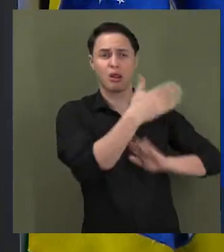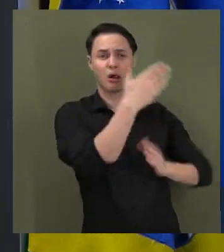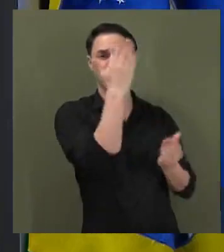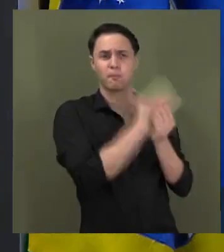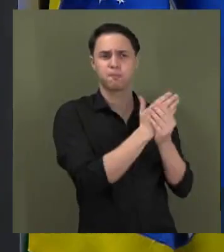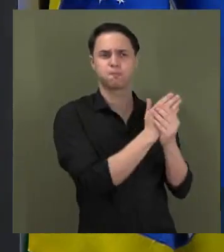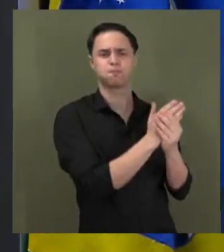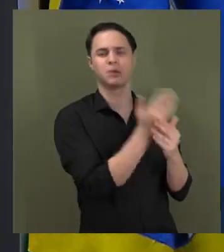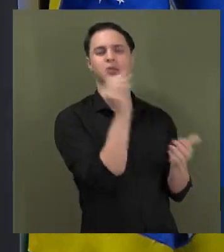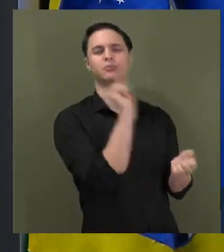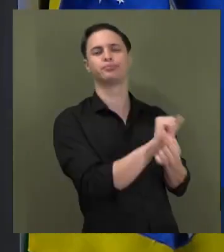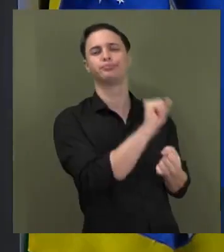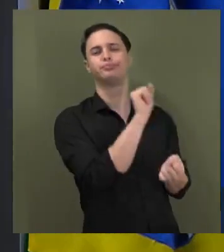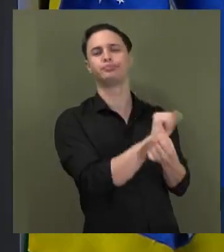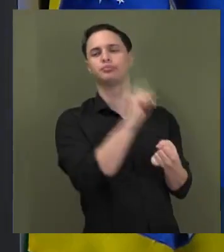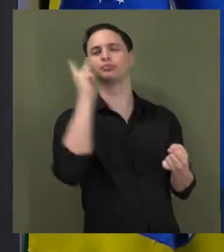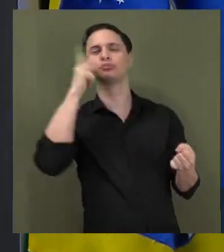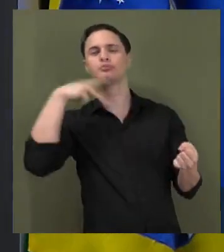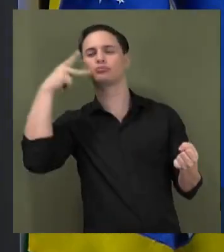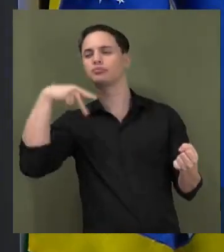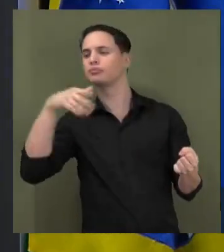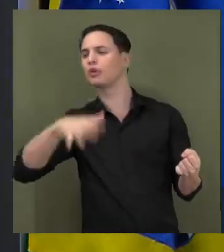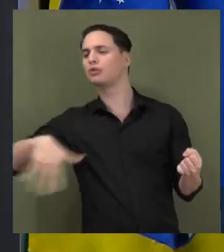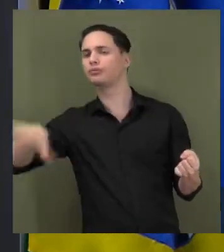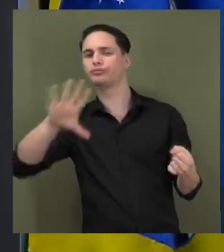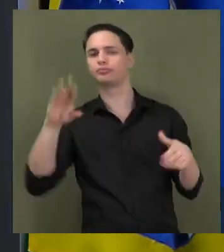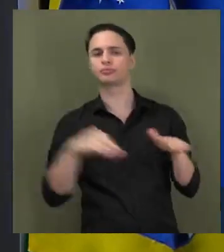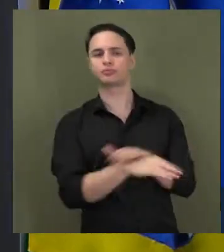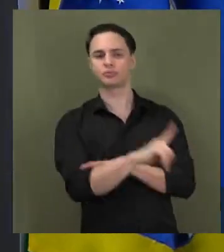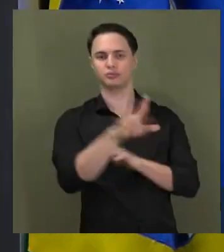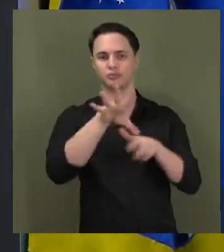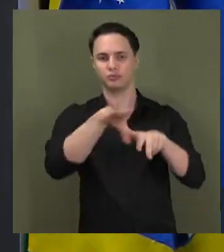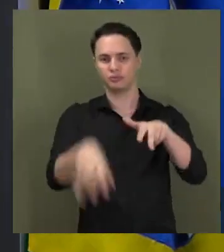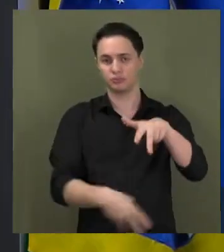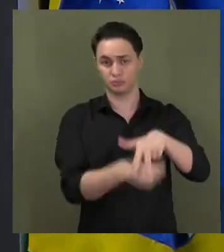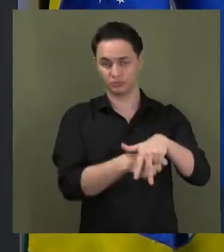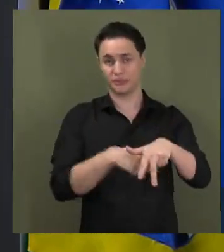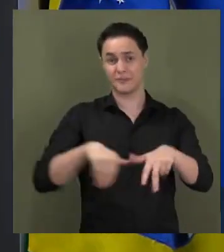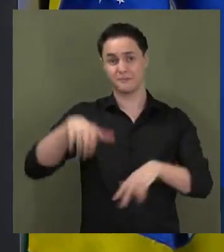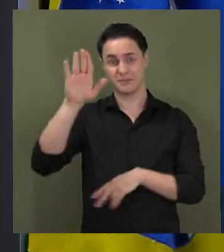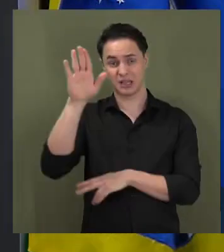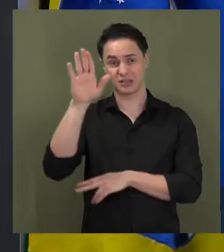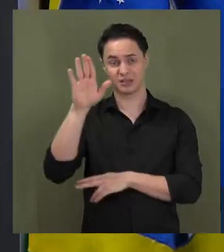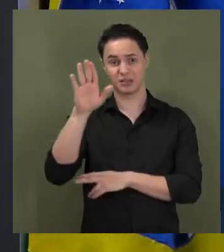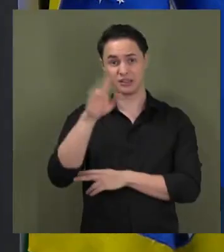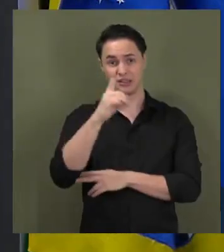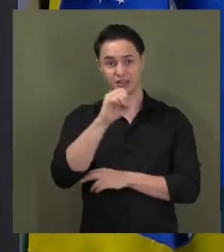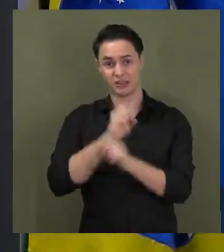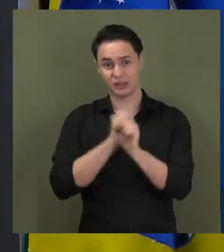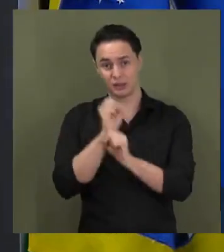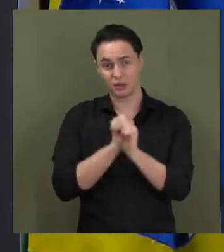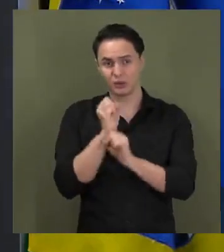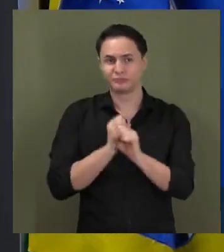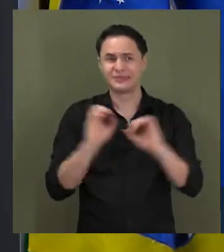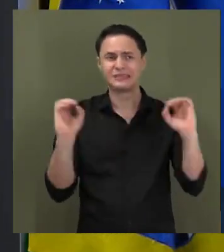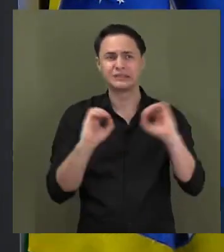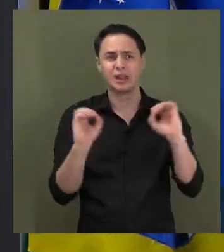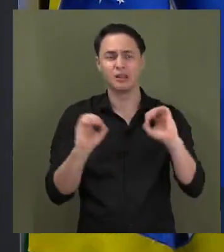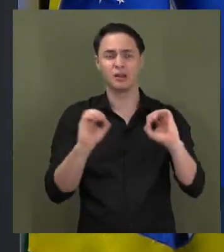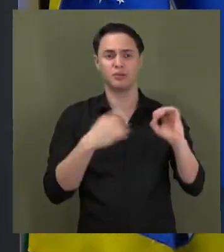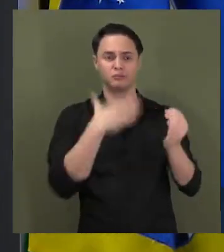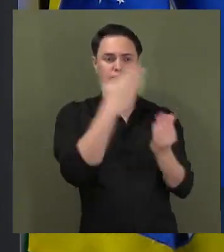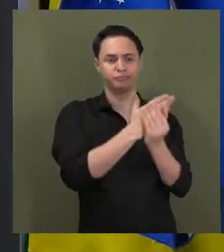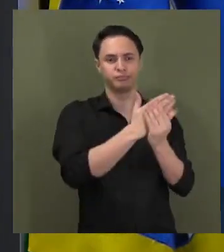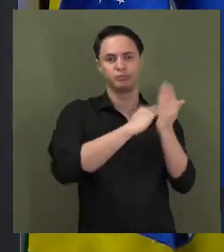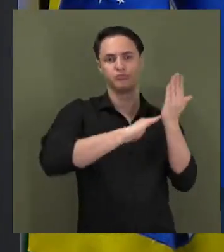processos de políticos por corrupção que há mais de 10 anos não tem nenhuma